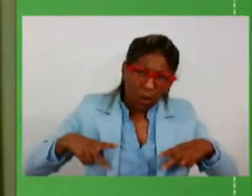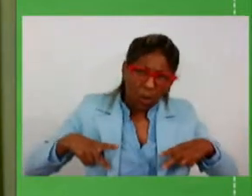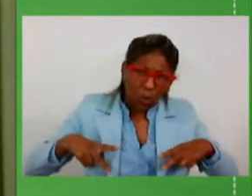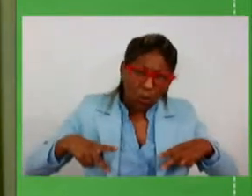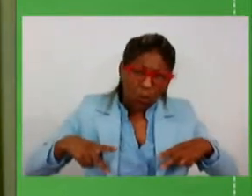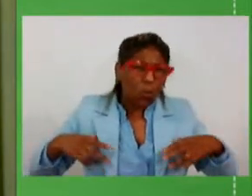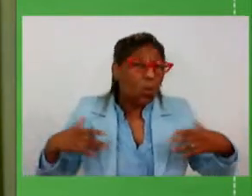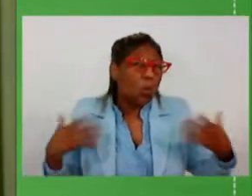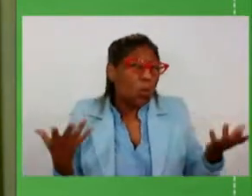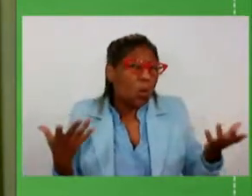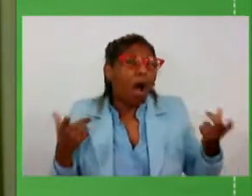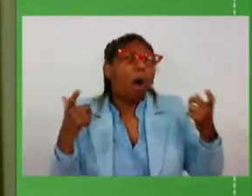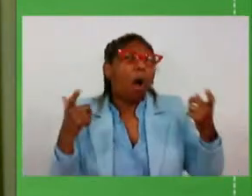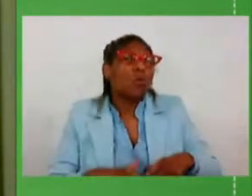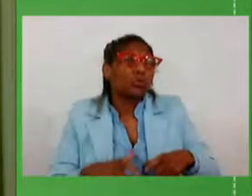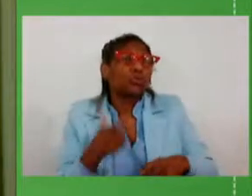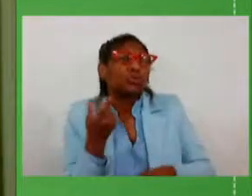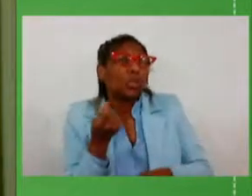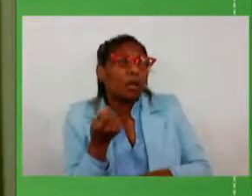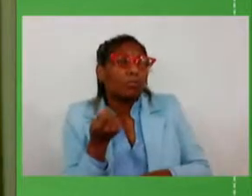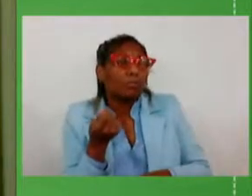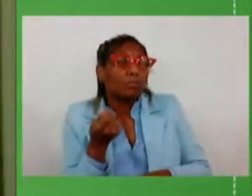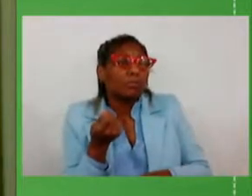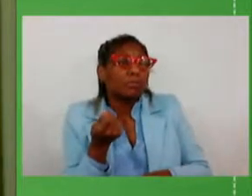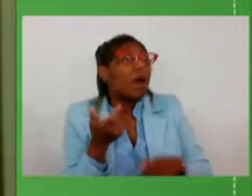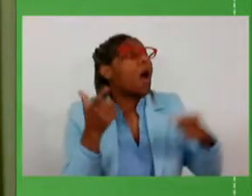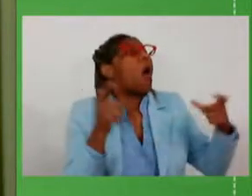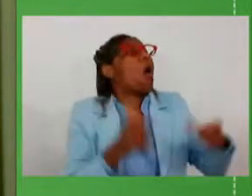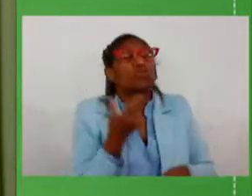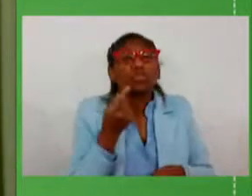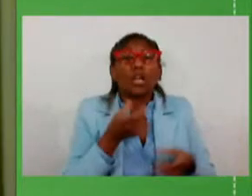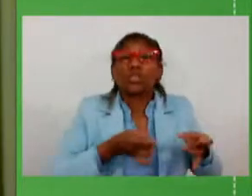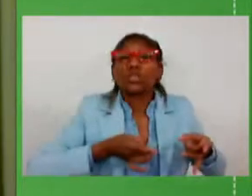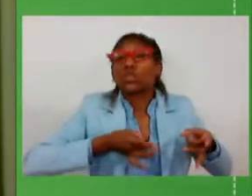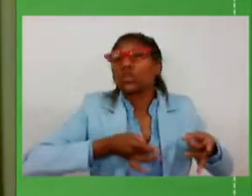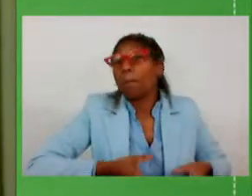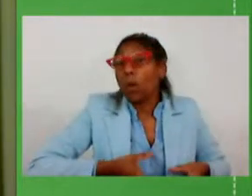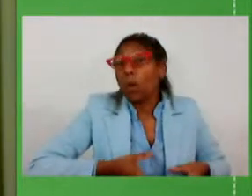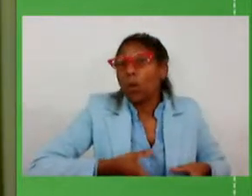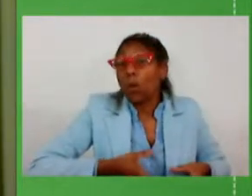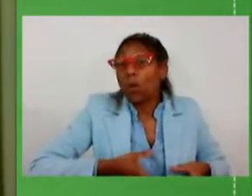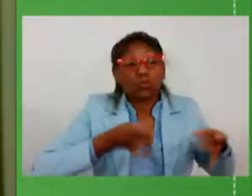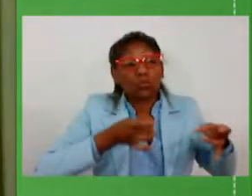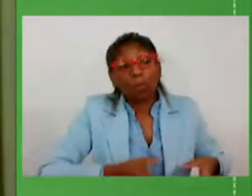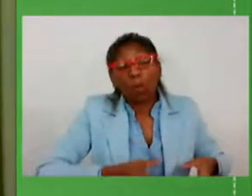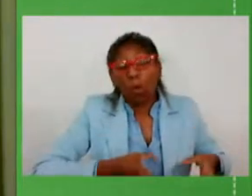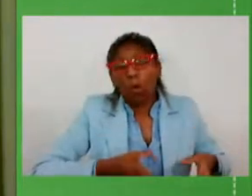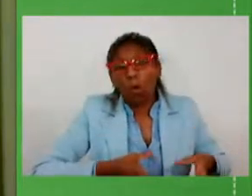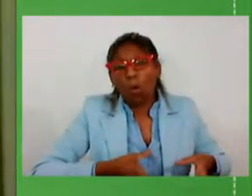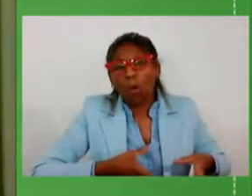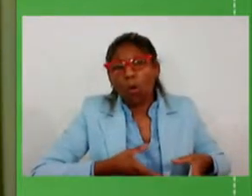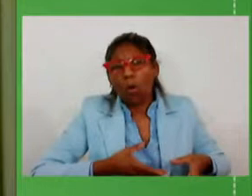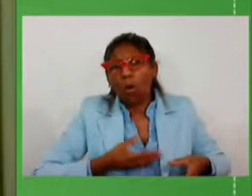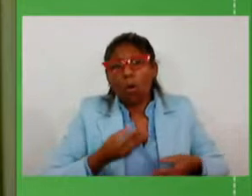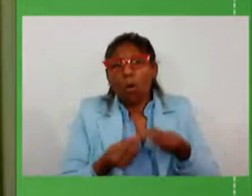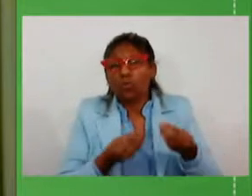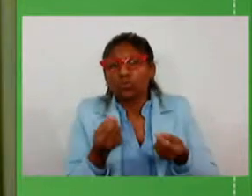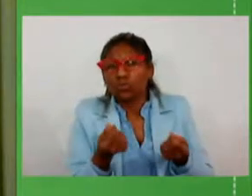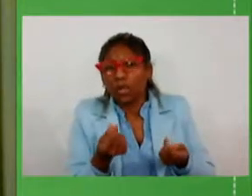para onde vai o dinheiro para onde vai o dinheiro daquilo que é dito como patrimônio público deputado Edson Brum